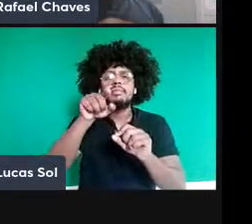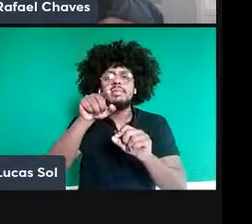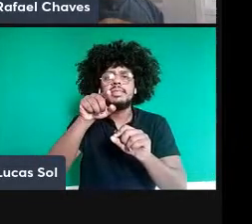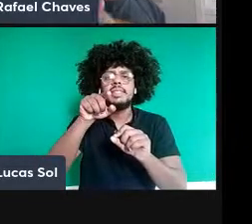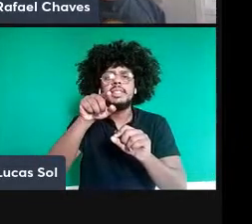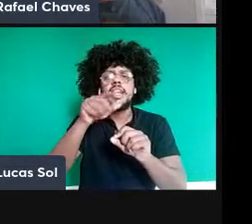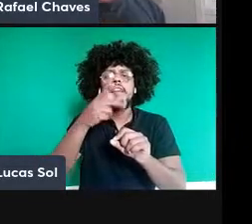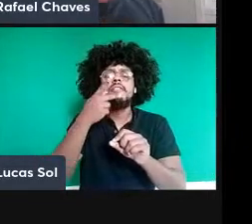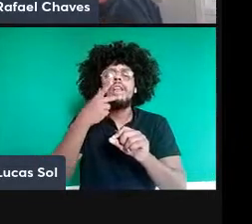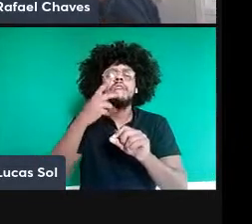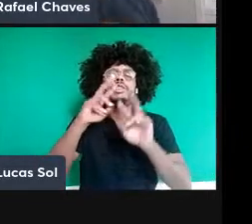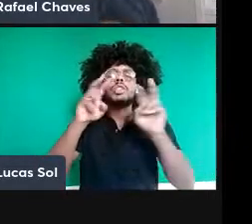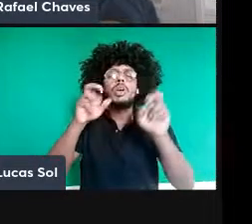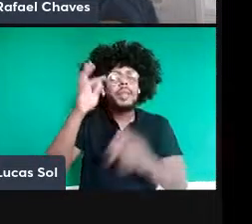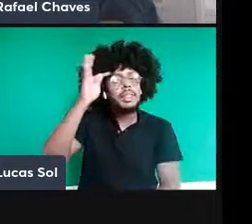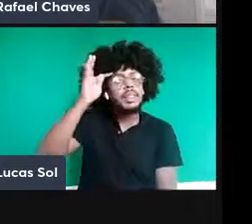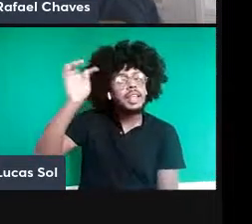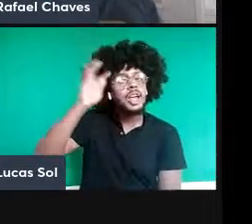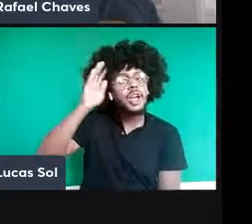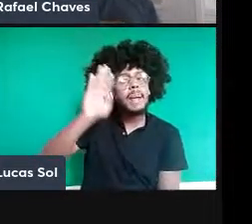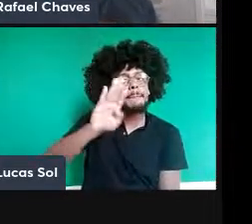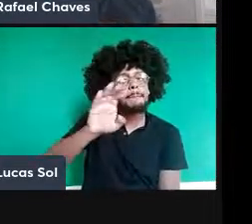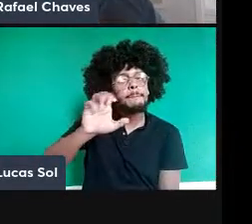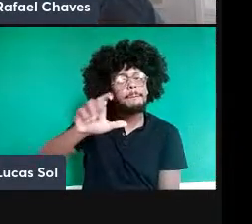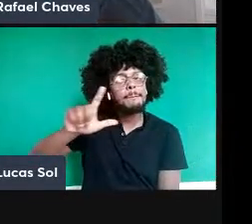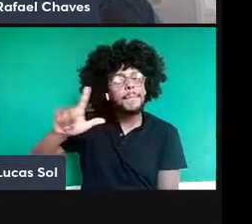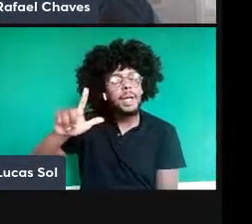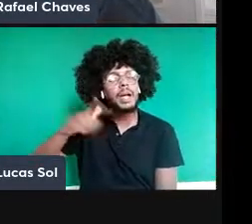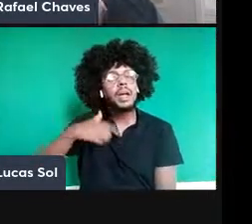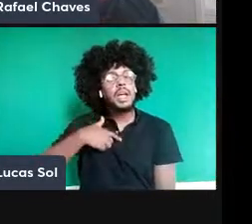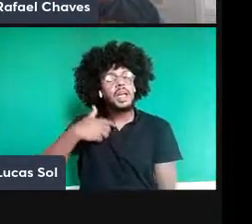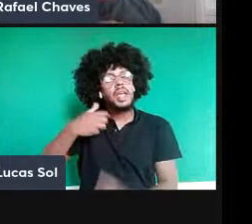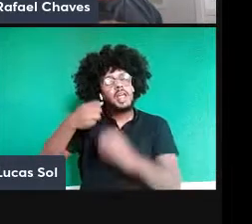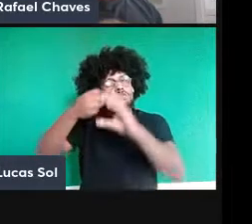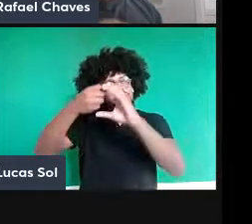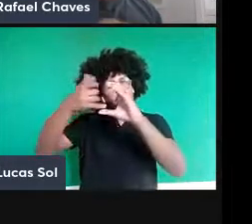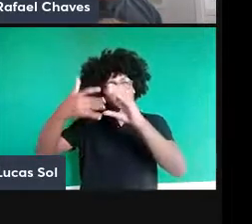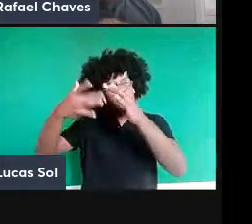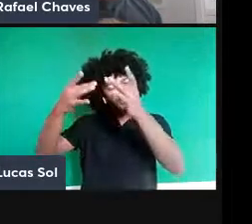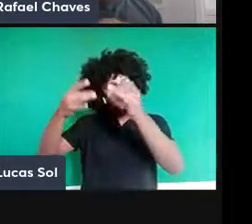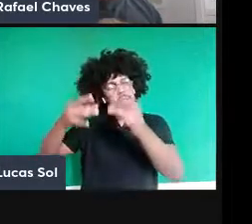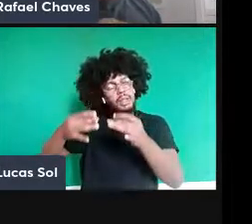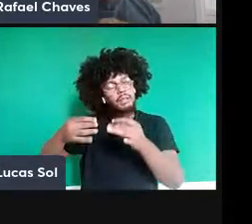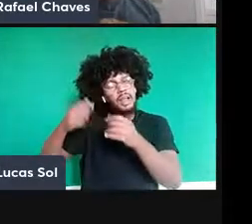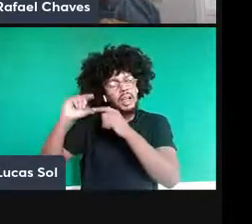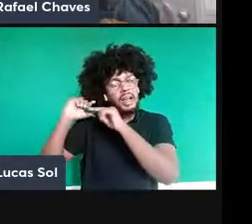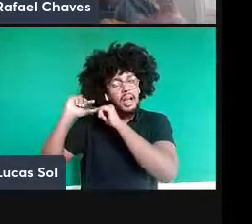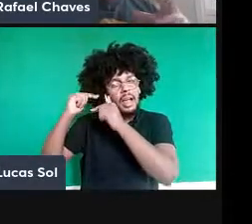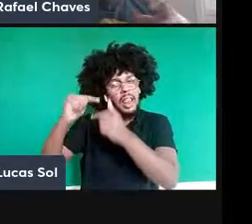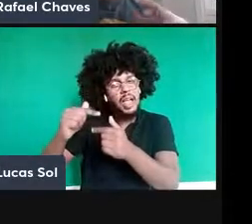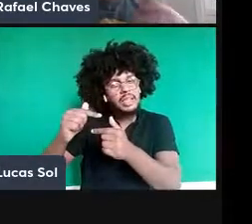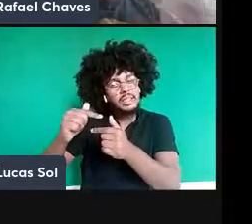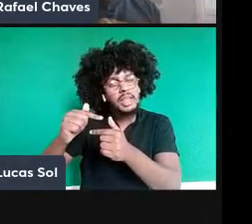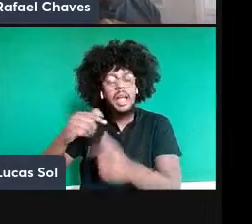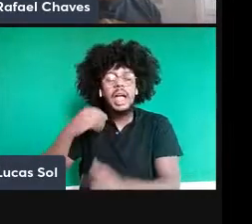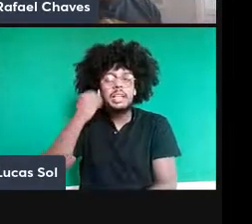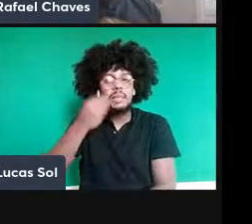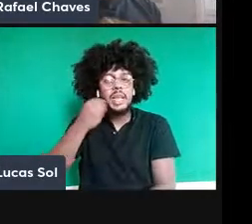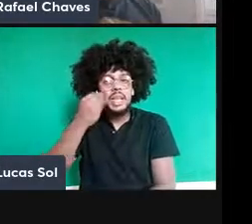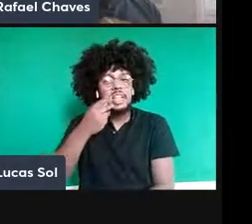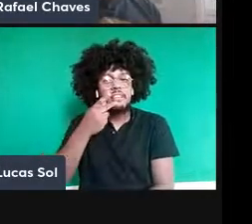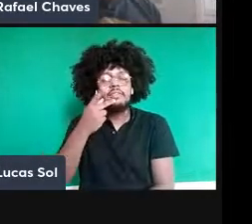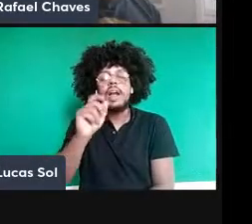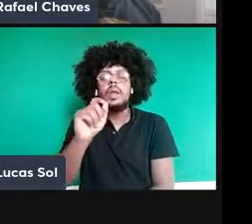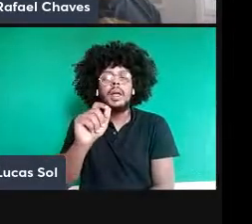Bell? Então, numa descrição clássica desse experimento, é razoável supor que a ideia do realismo,